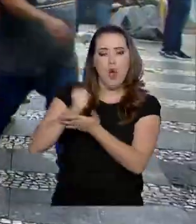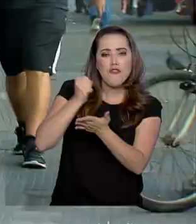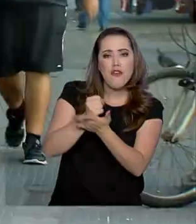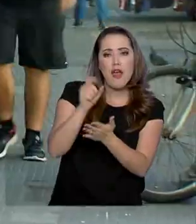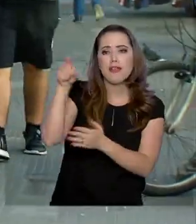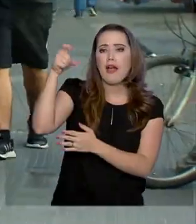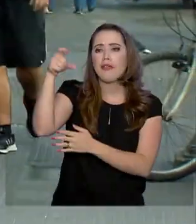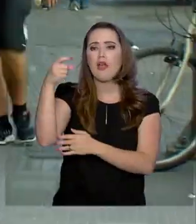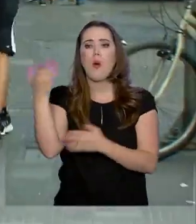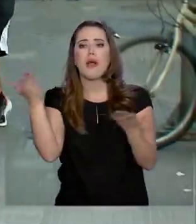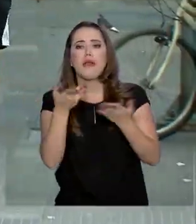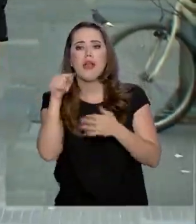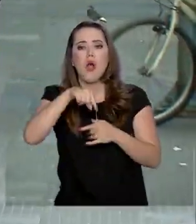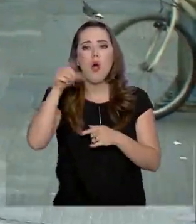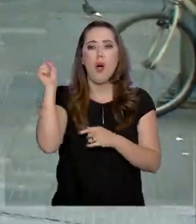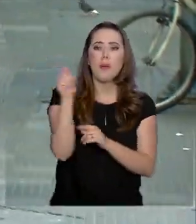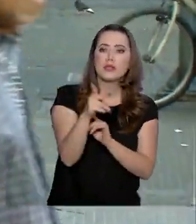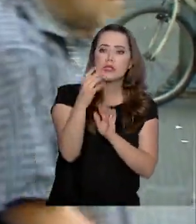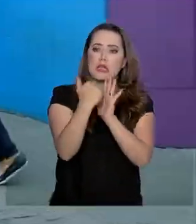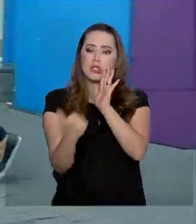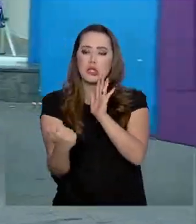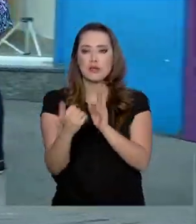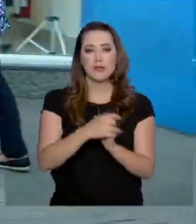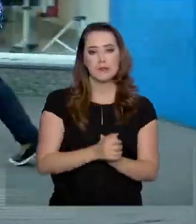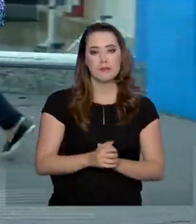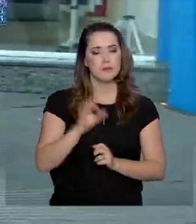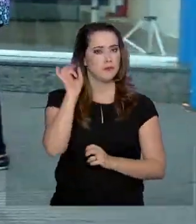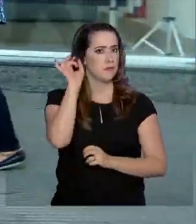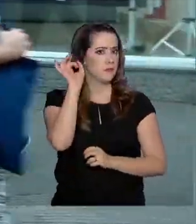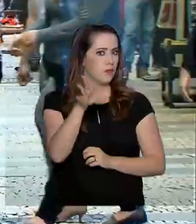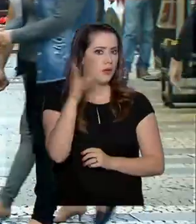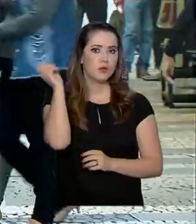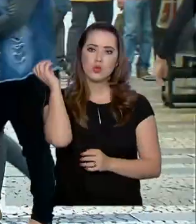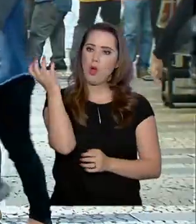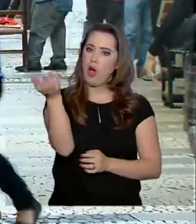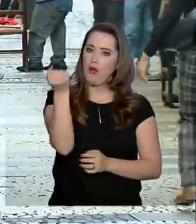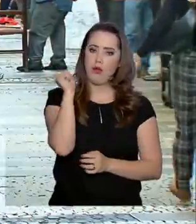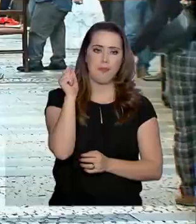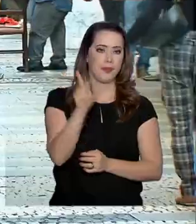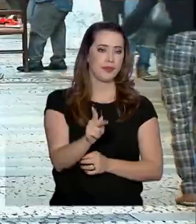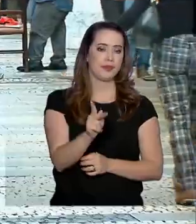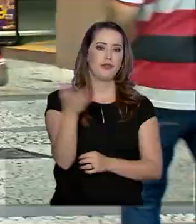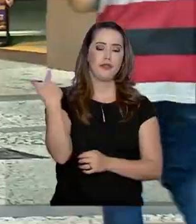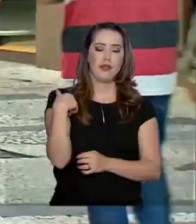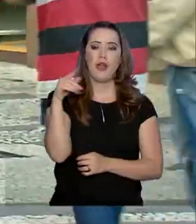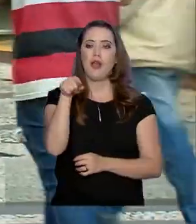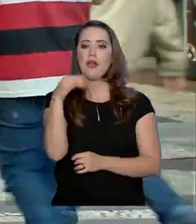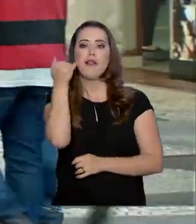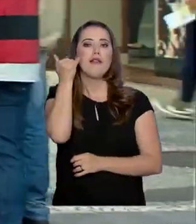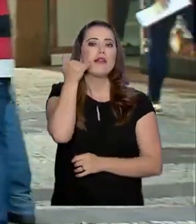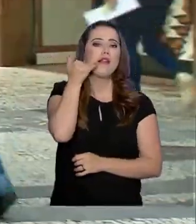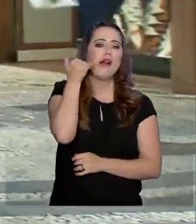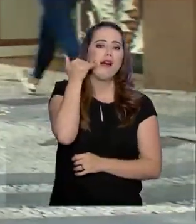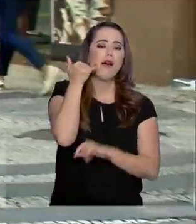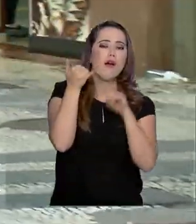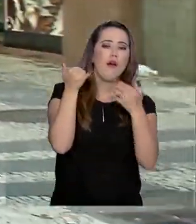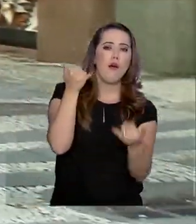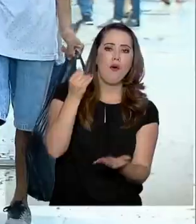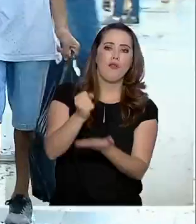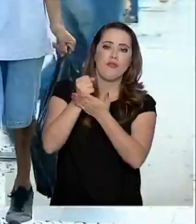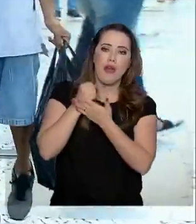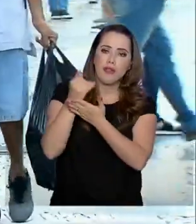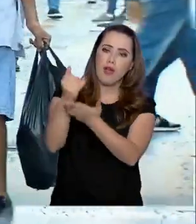Basta ser aposentado para receber uma ligação ou ser abordado na rua com a oferta da contratação de um